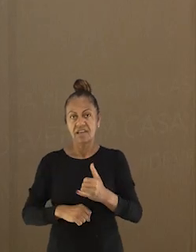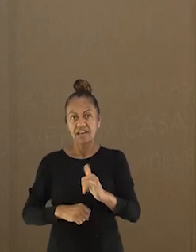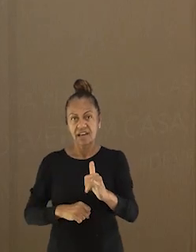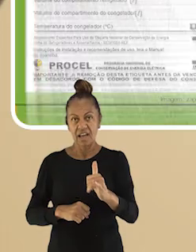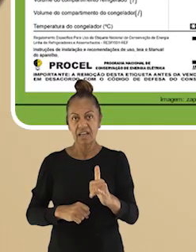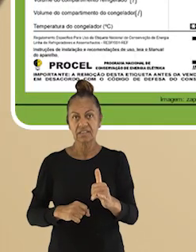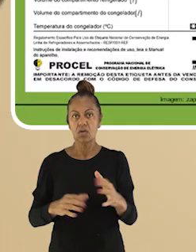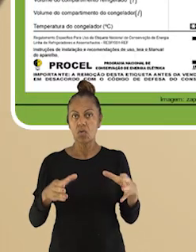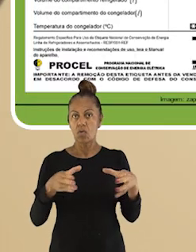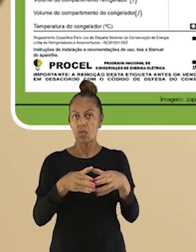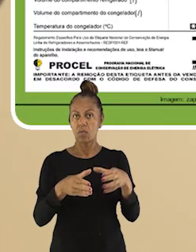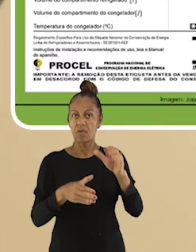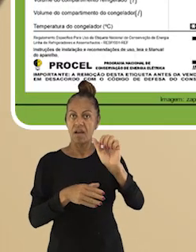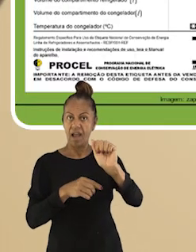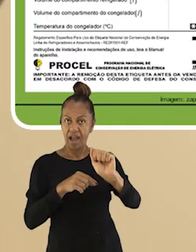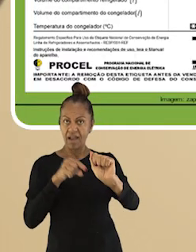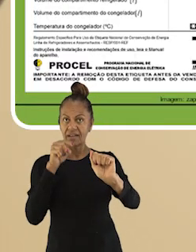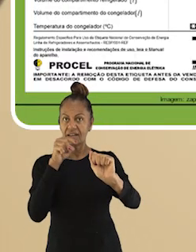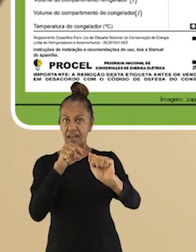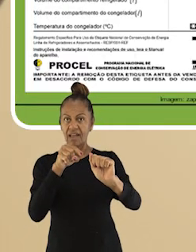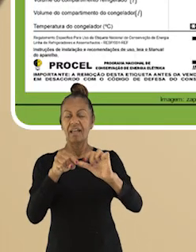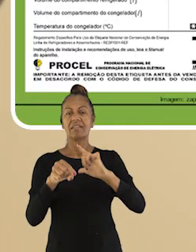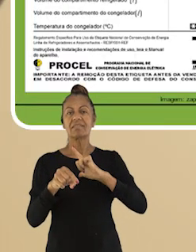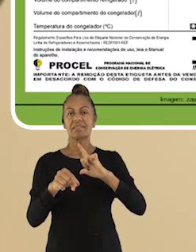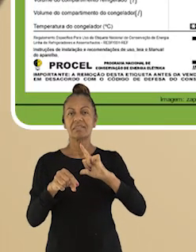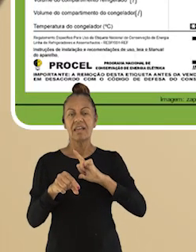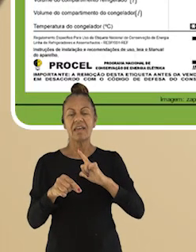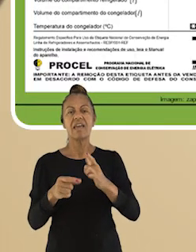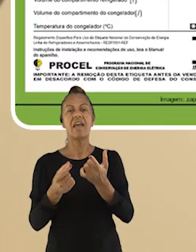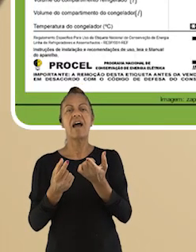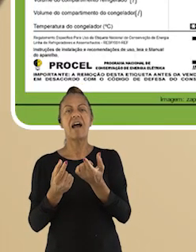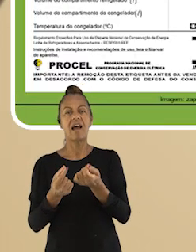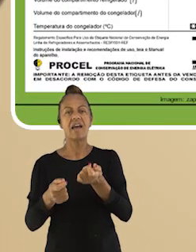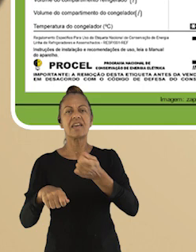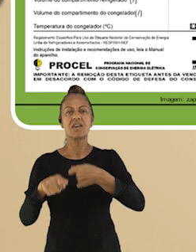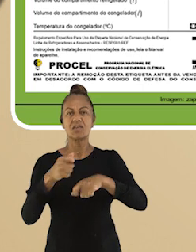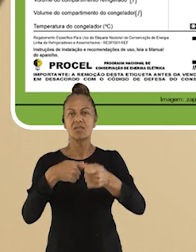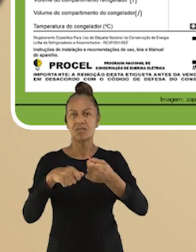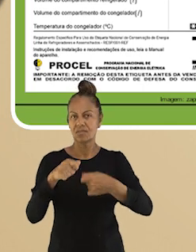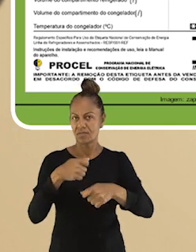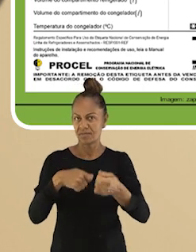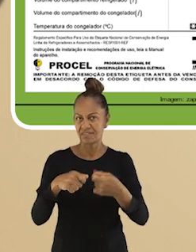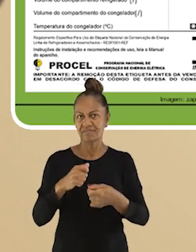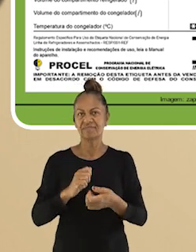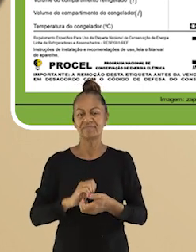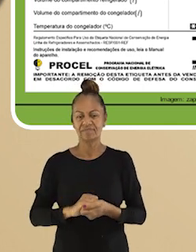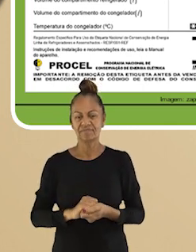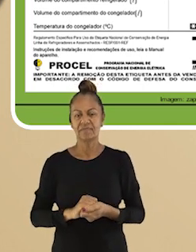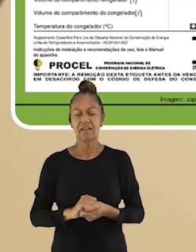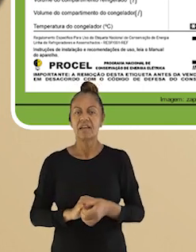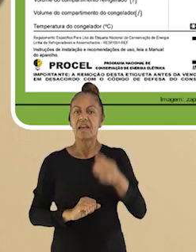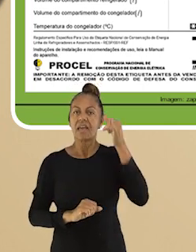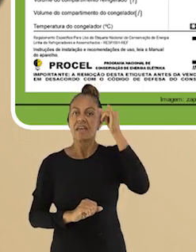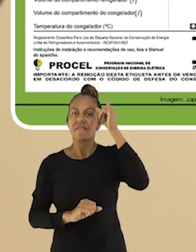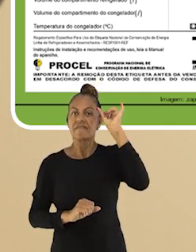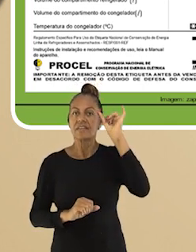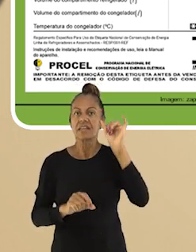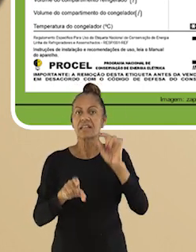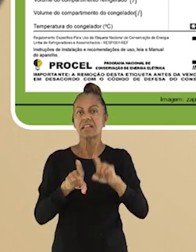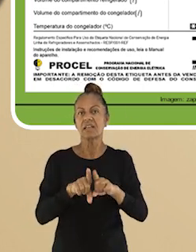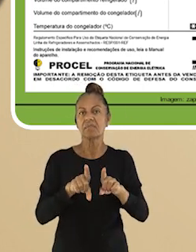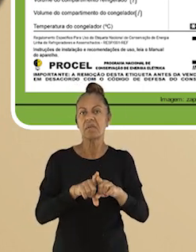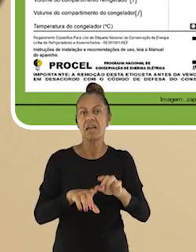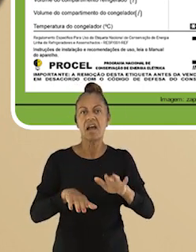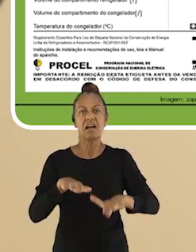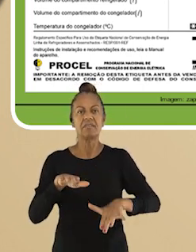categoria. Ao adquirir um produto com este selo, você estará garantindo a economia na sua conta de energia